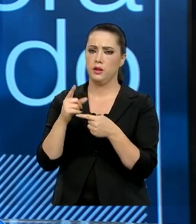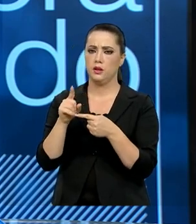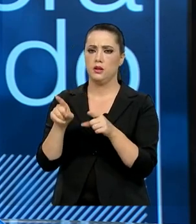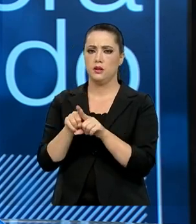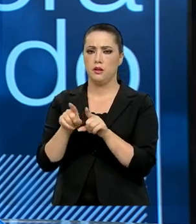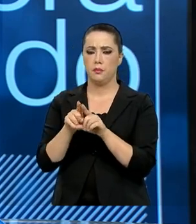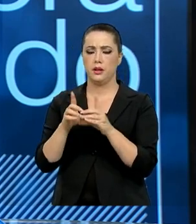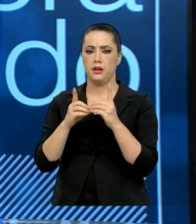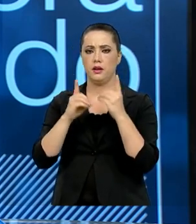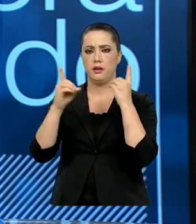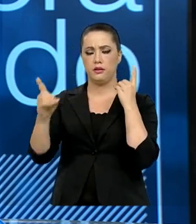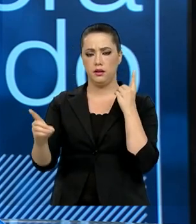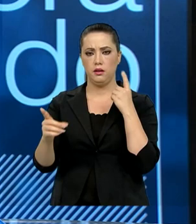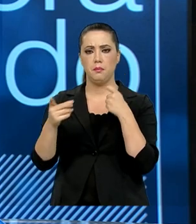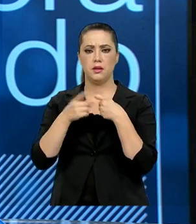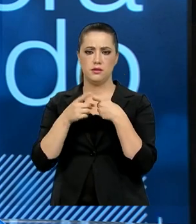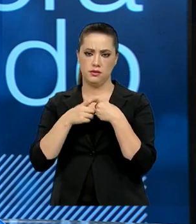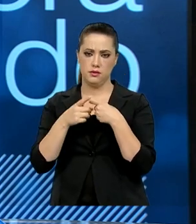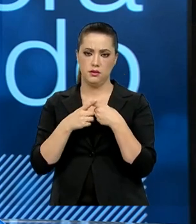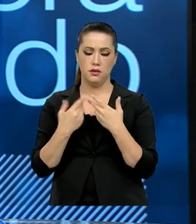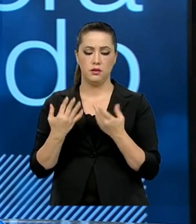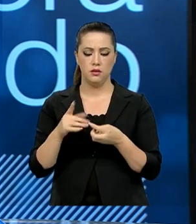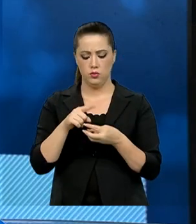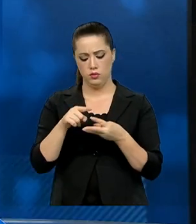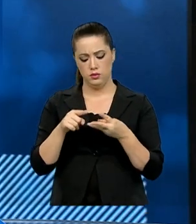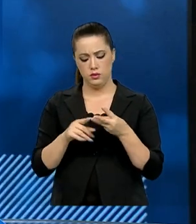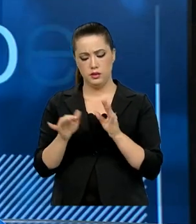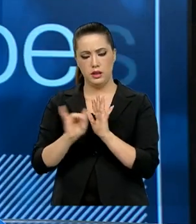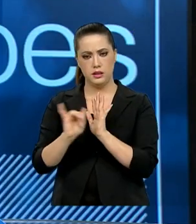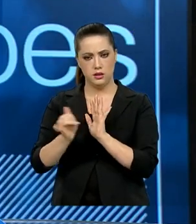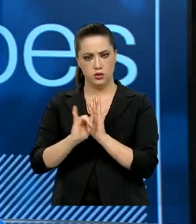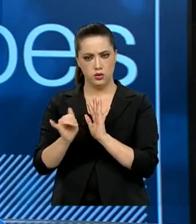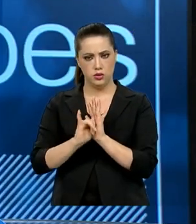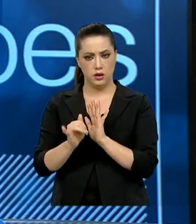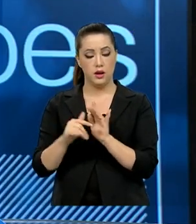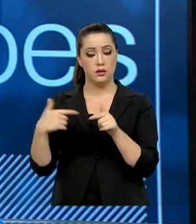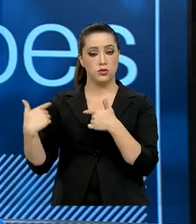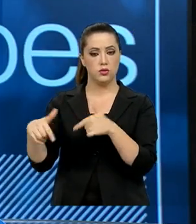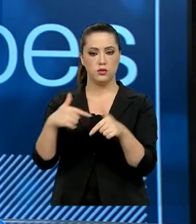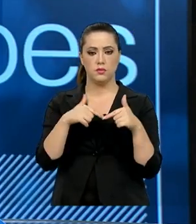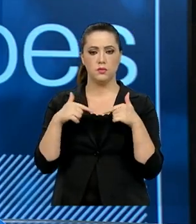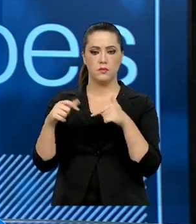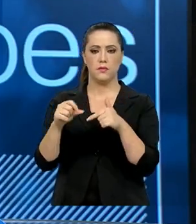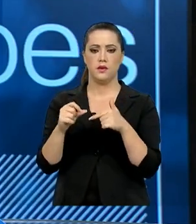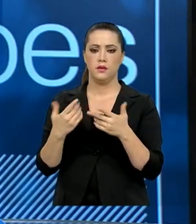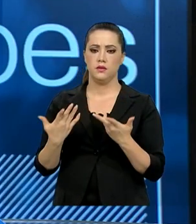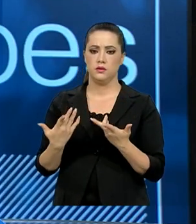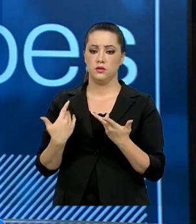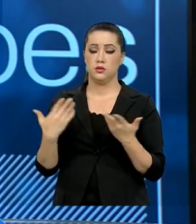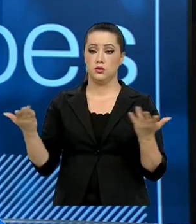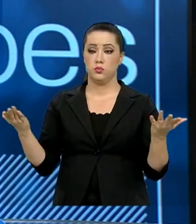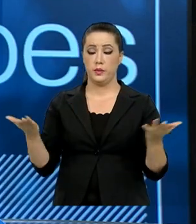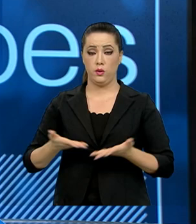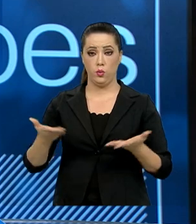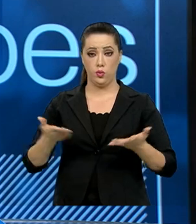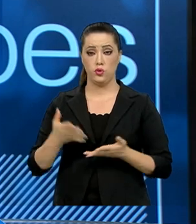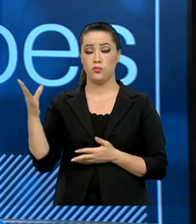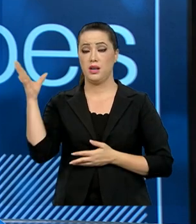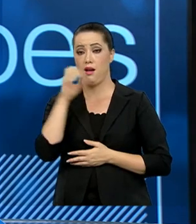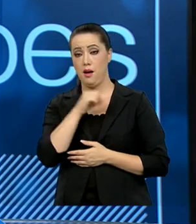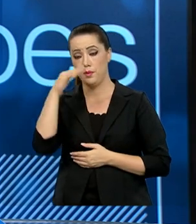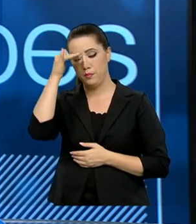telemedicina. Com isso, fechamos, então, o ciclo de ação, vamos dizer assim, imediata, de